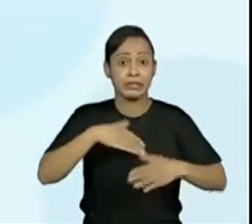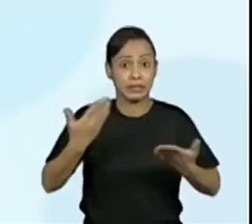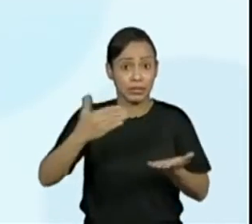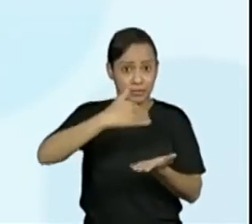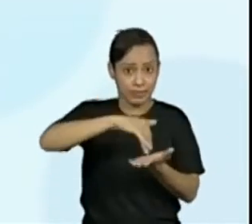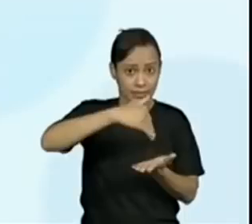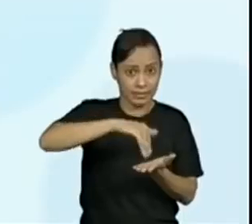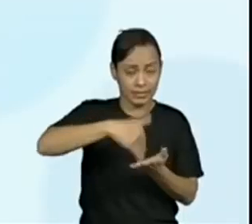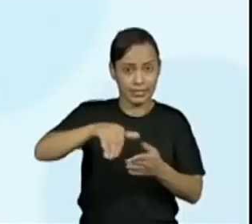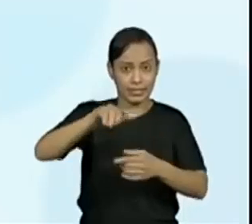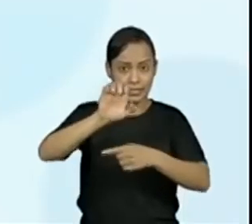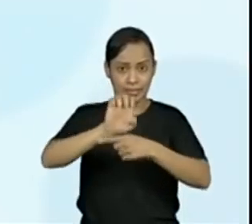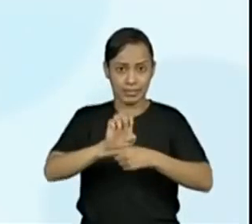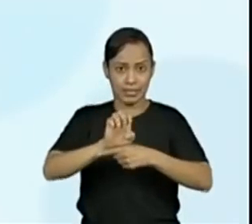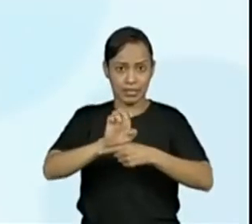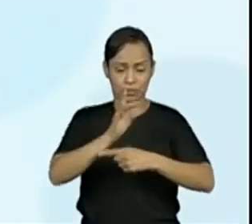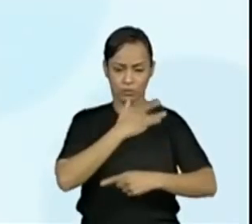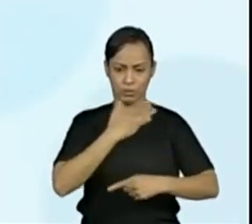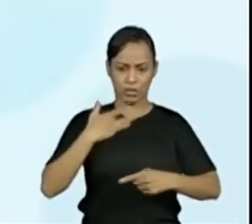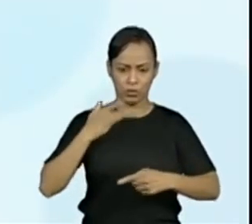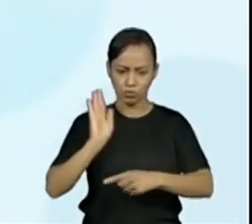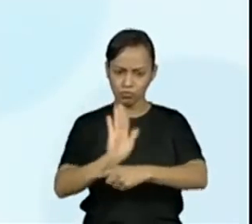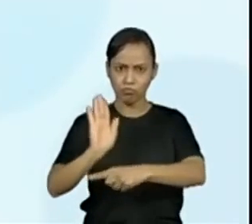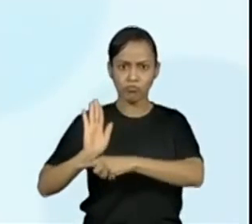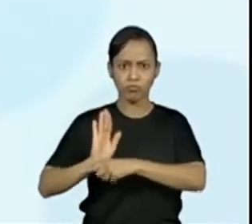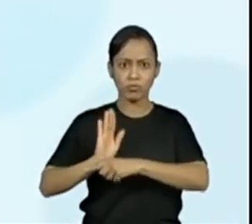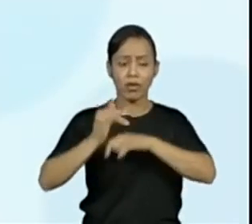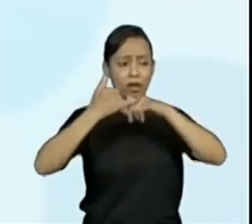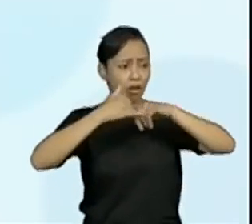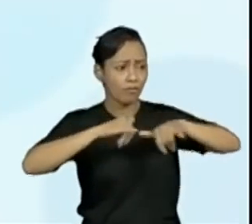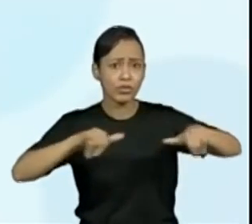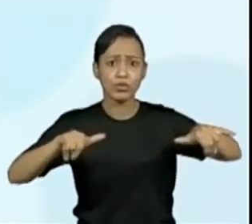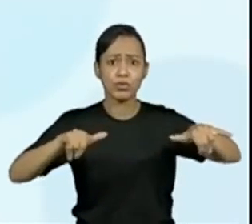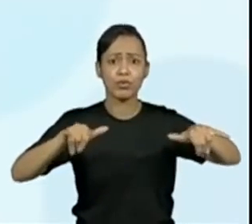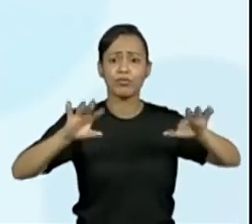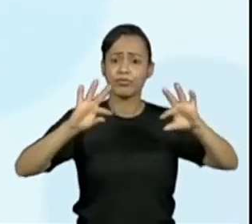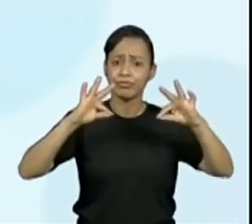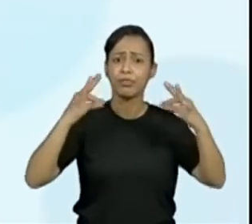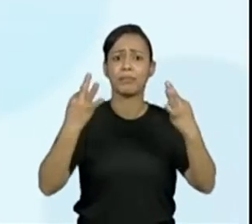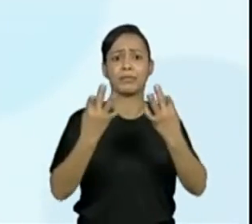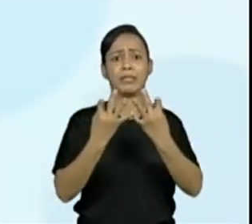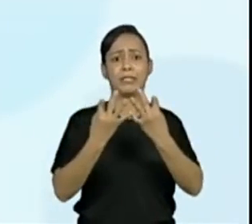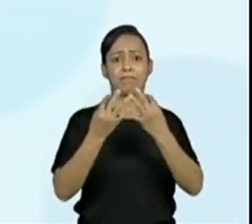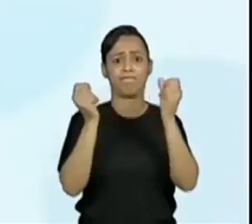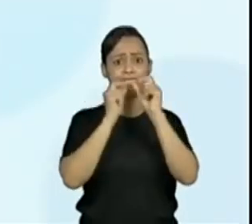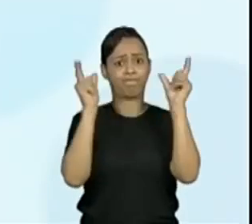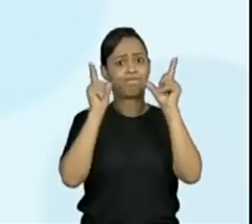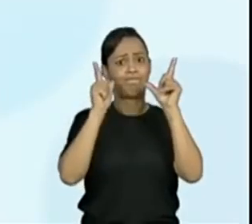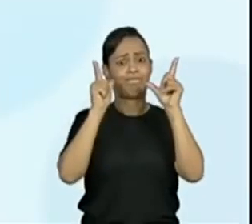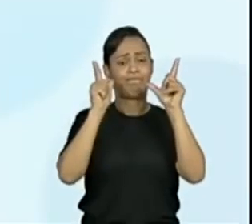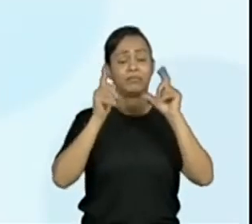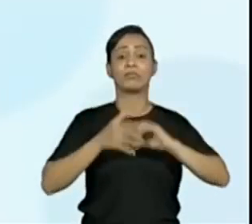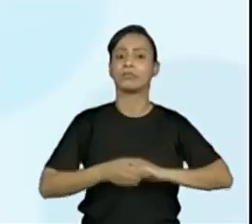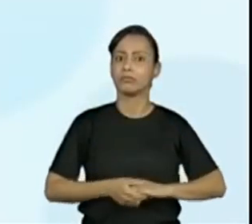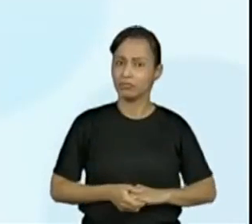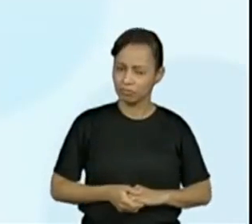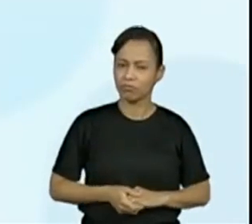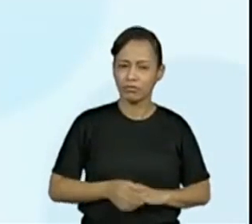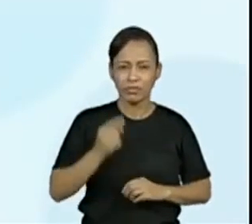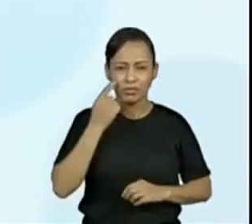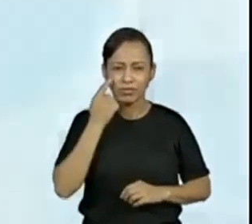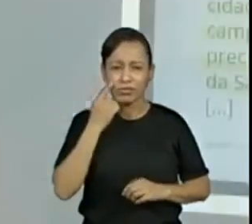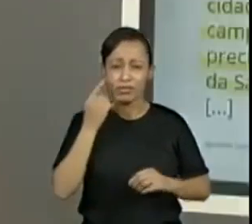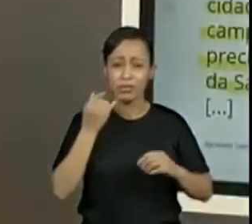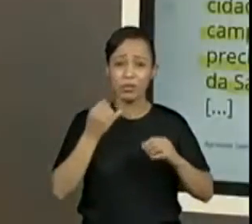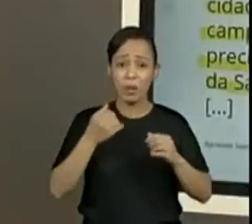Saúde faz um alerta especial às famílias. Olha só o que a notícia está fazendo. A notícia está chamando a atenção porque está